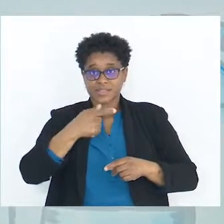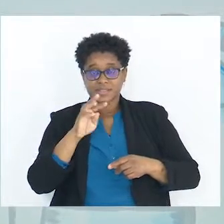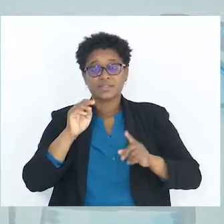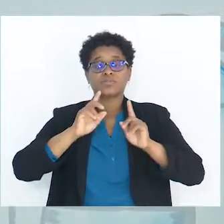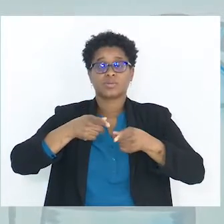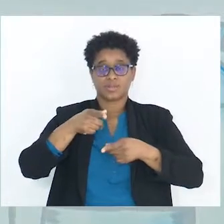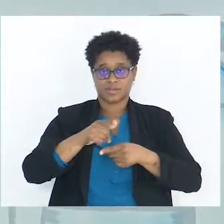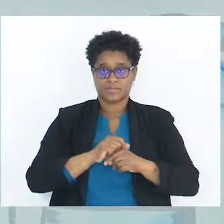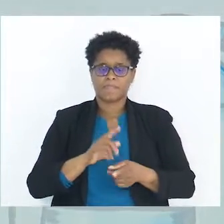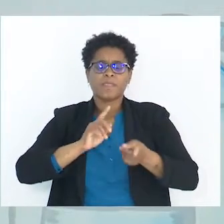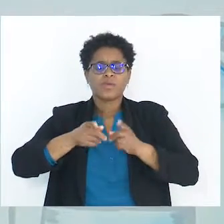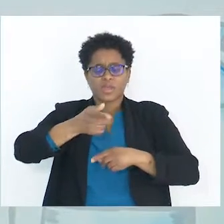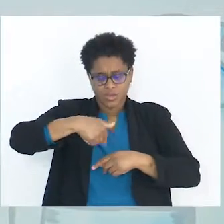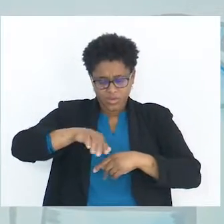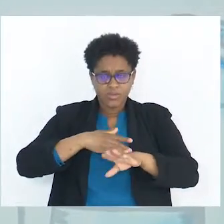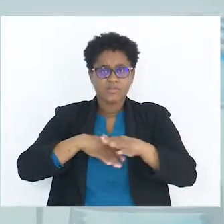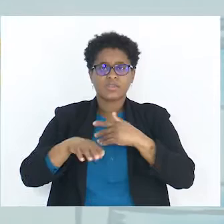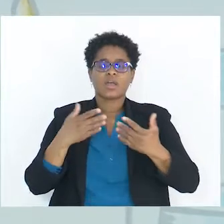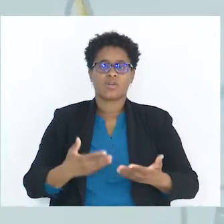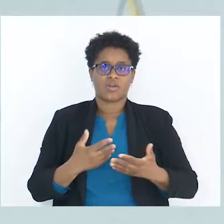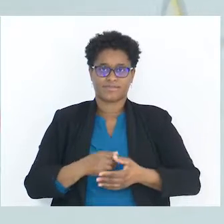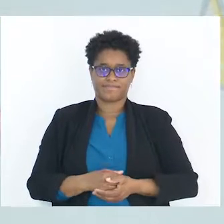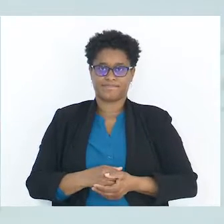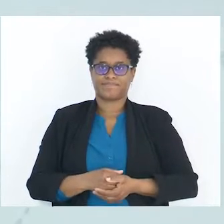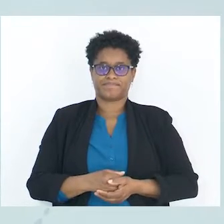dessa fonte. E o que é vamos fazer agora?